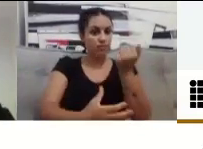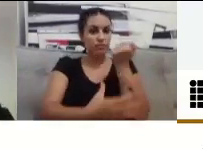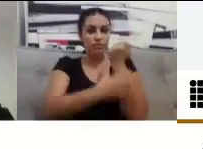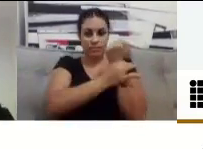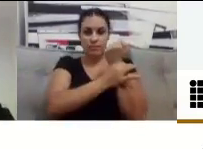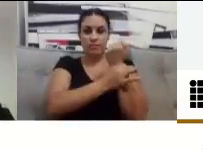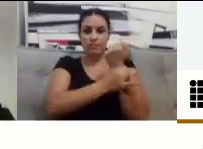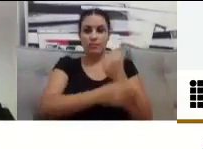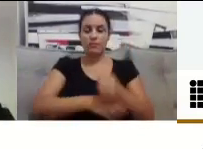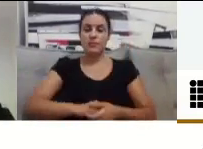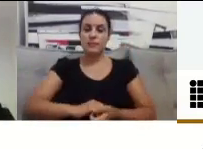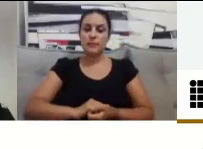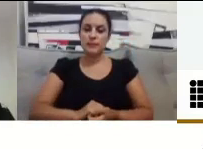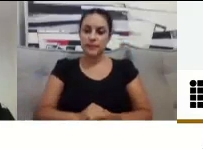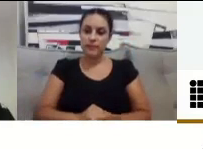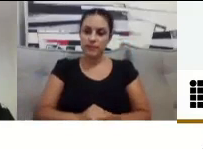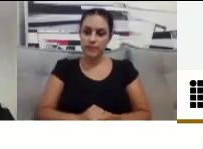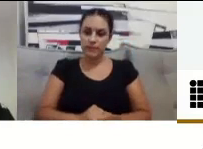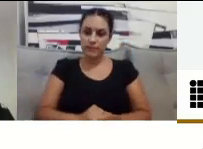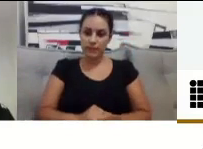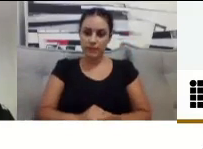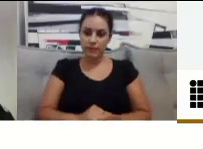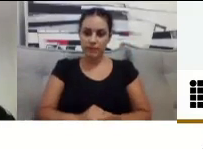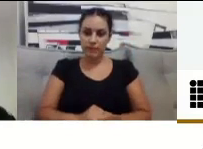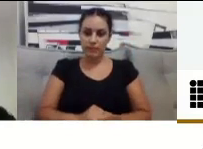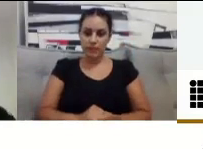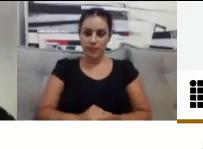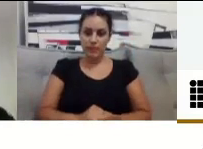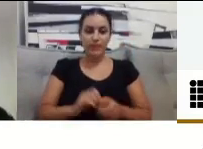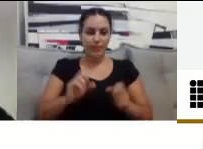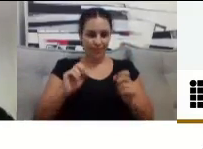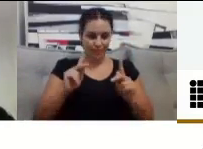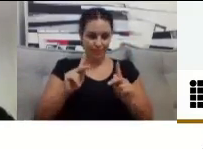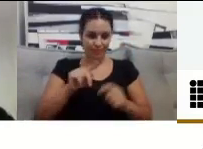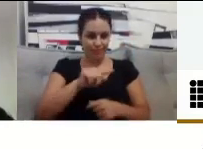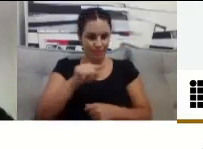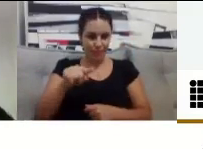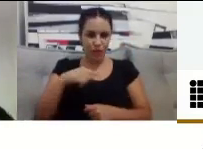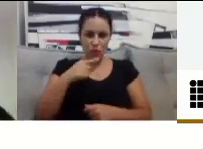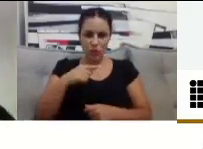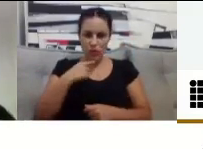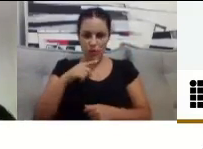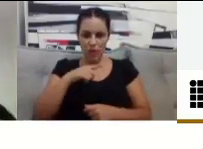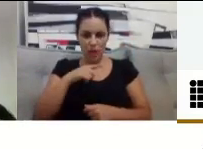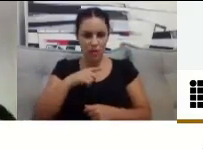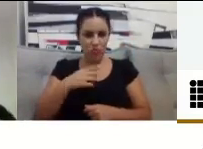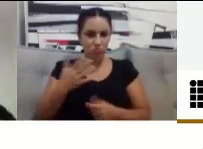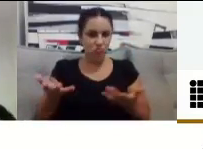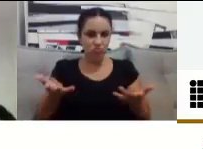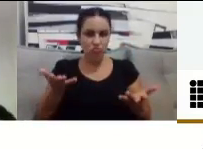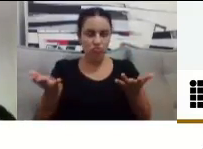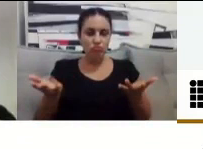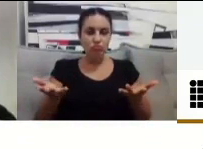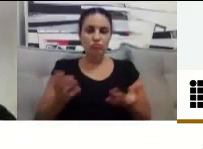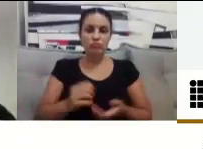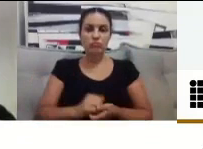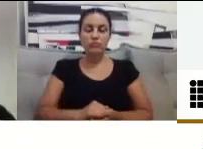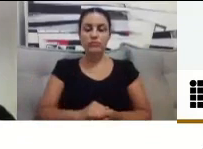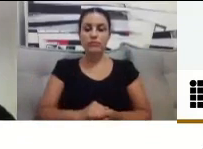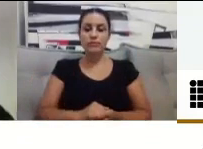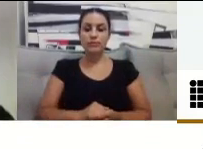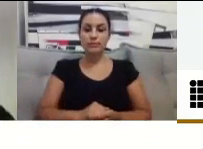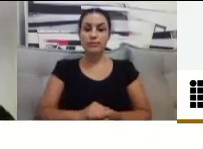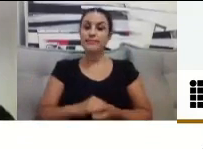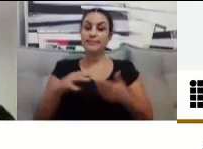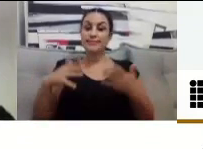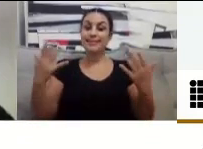Achou? Está todo mundo, está todo tem alguém com dúvidas? Gente, a gente vai se encontrar